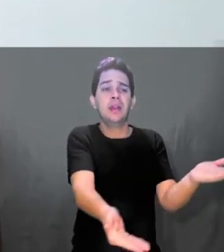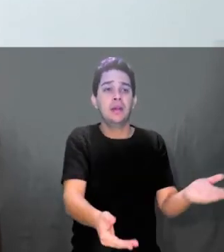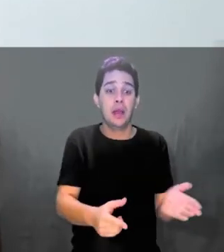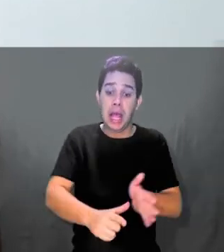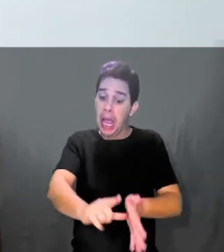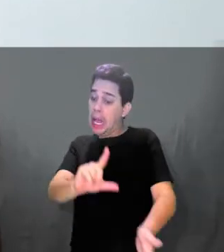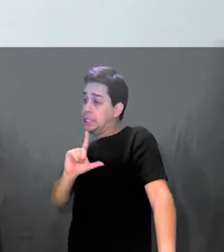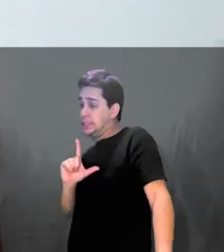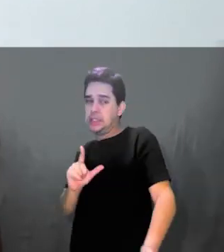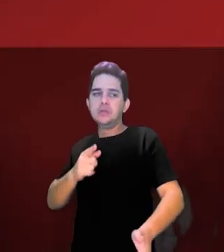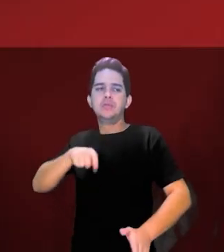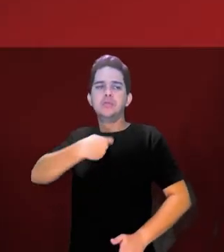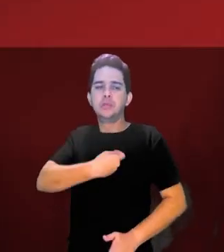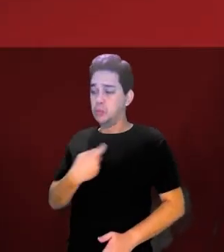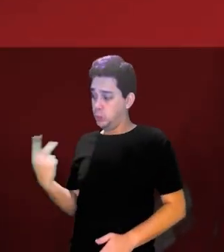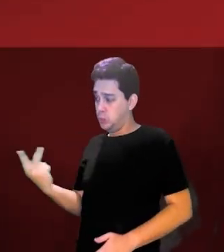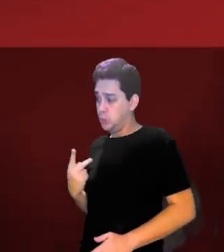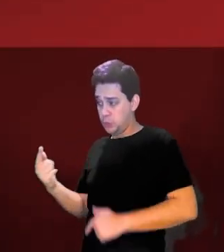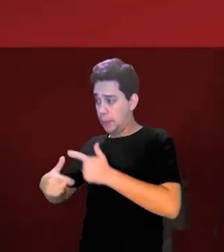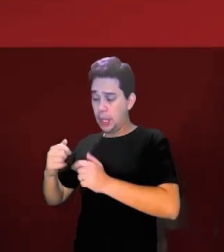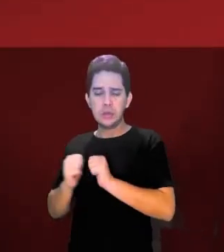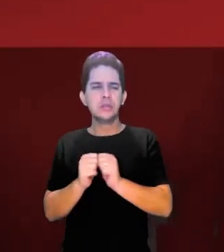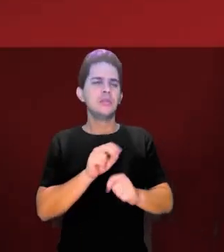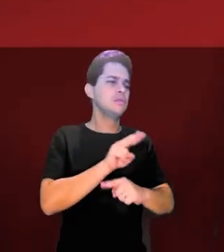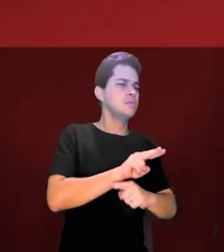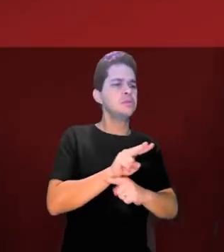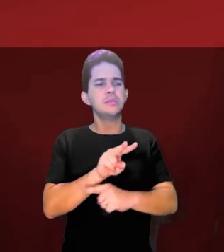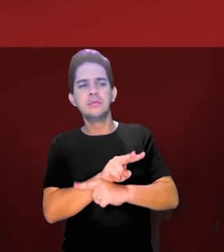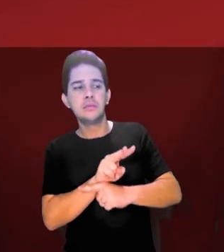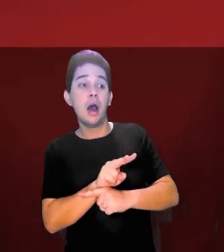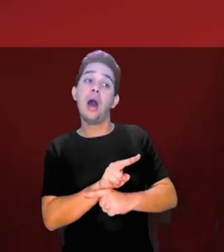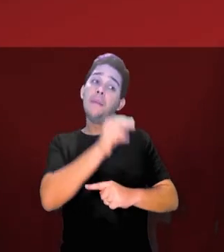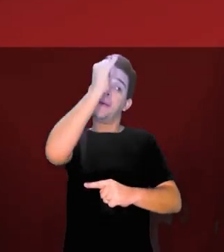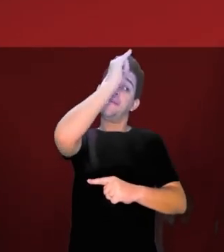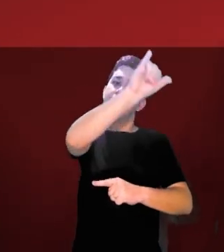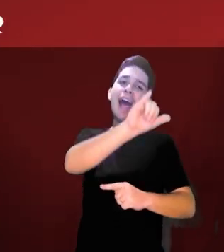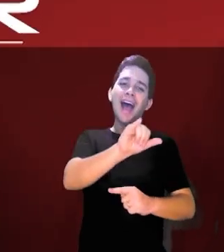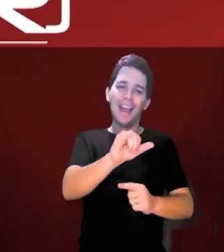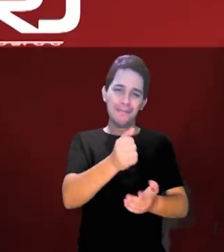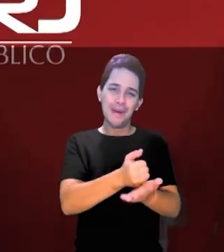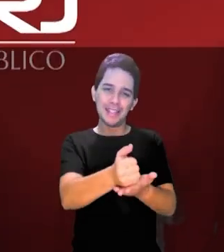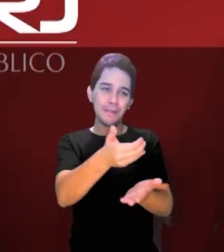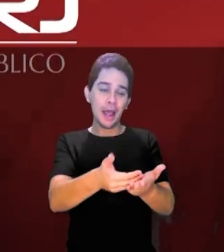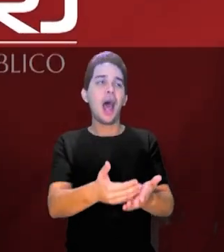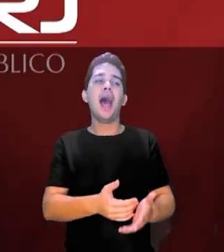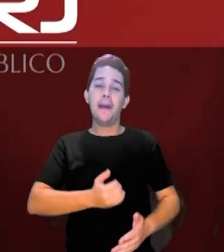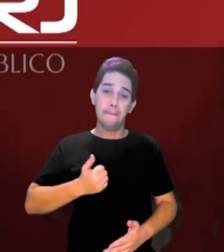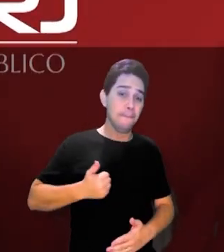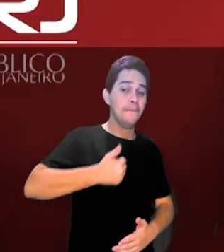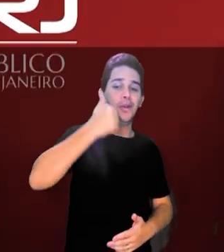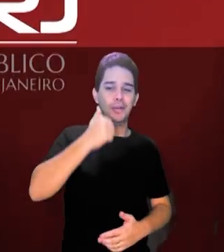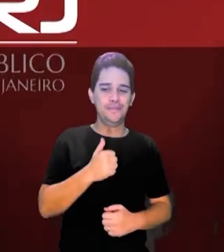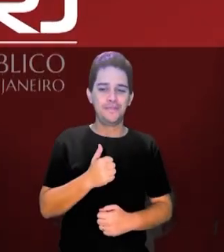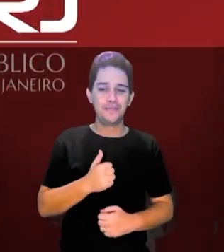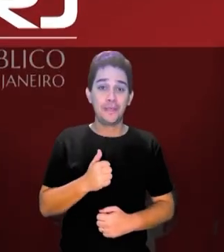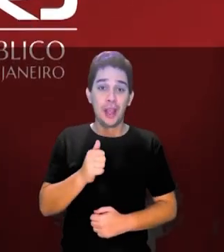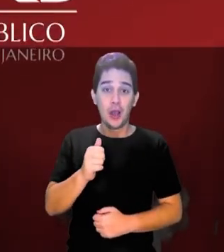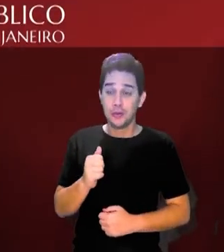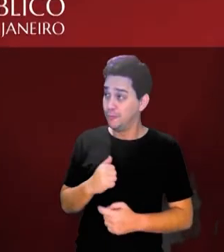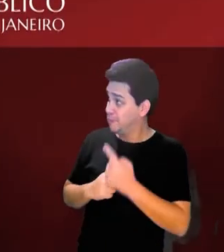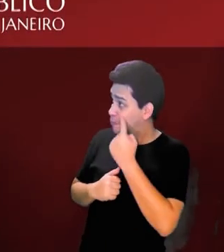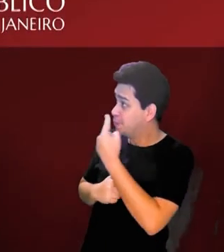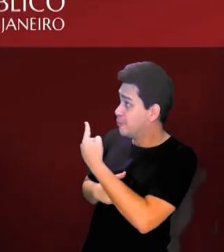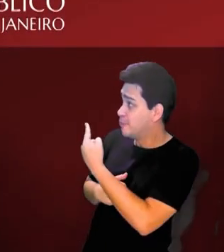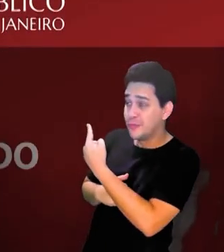união e a convergência de trabalho entre Tribunal de Contas e Ministério Público pretende justamente dar